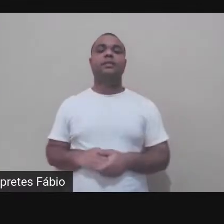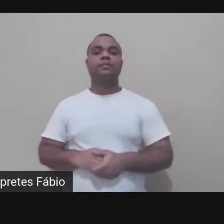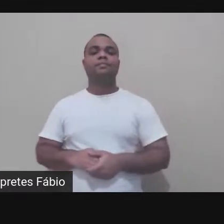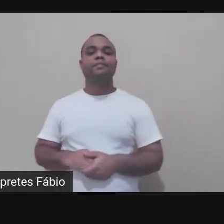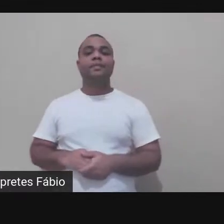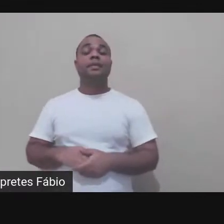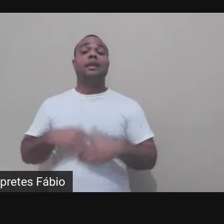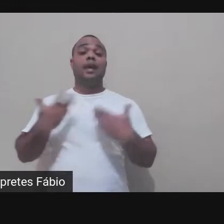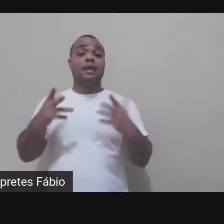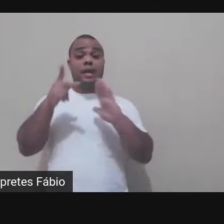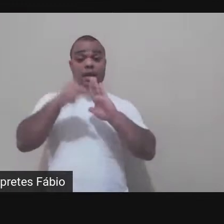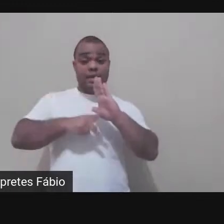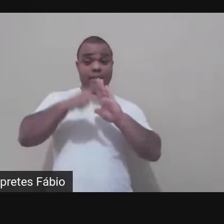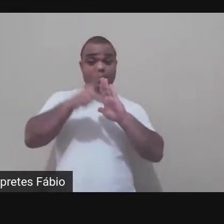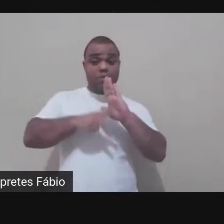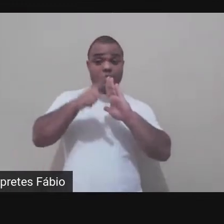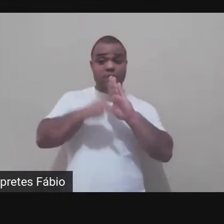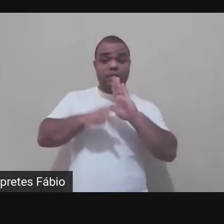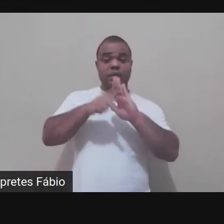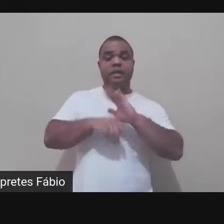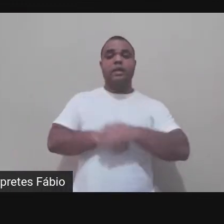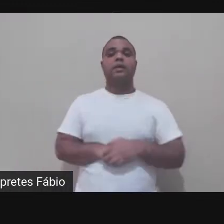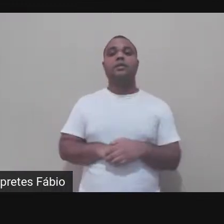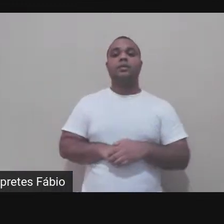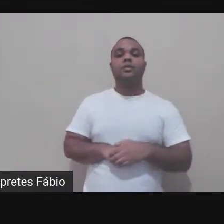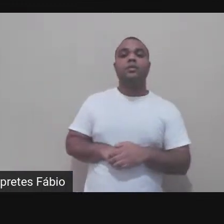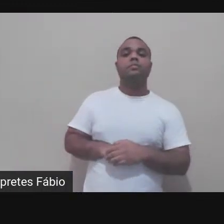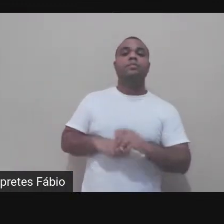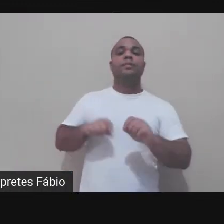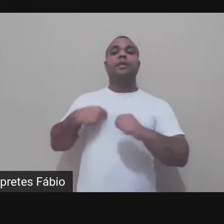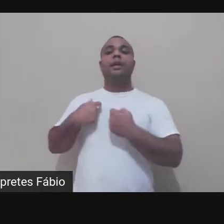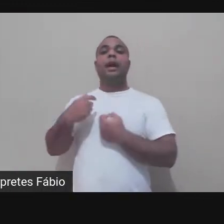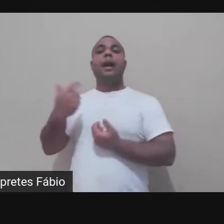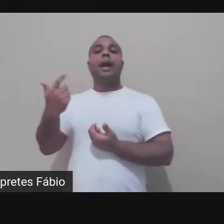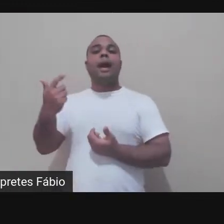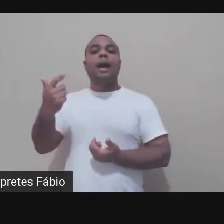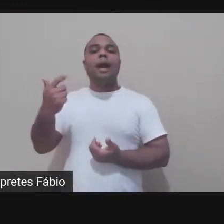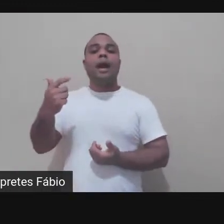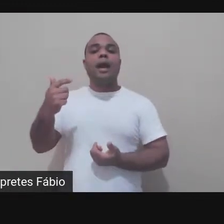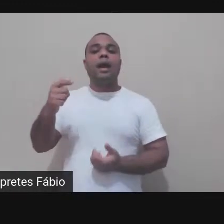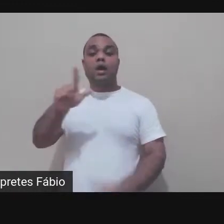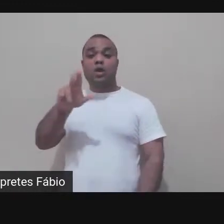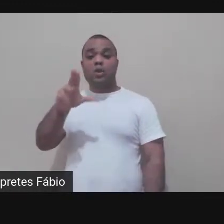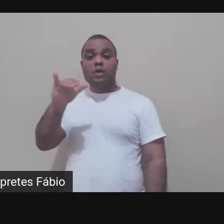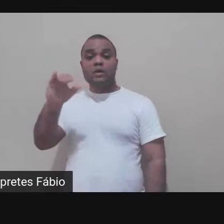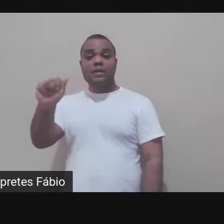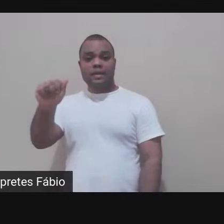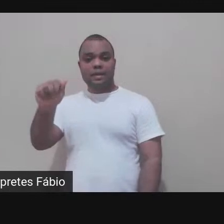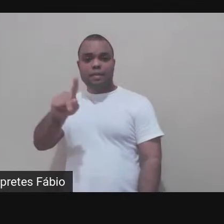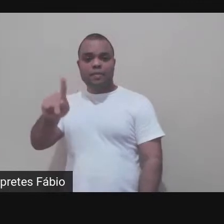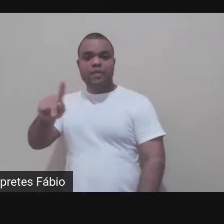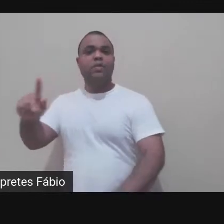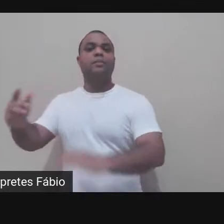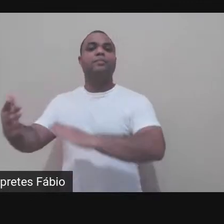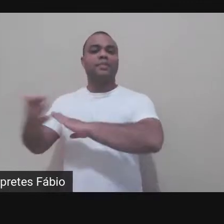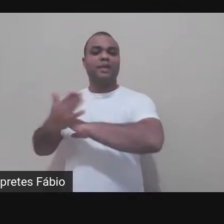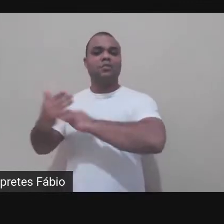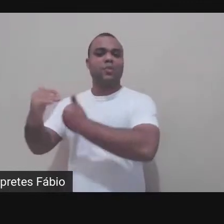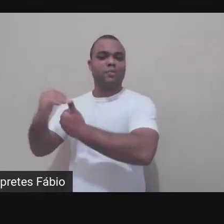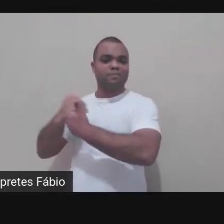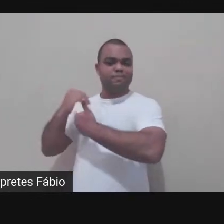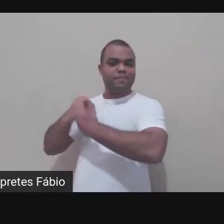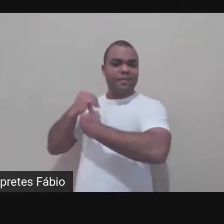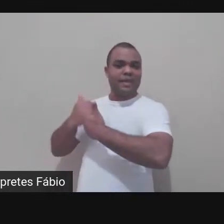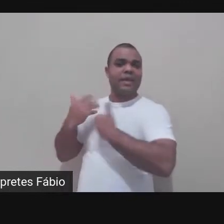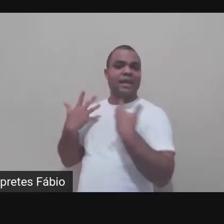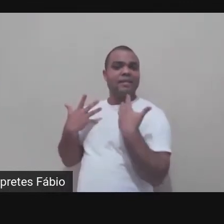projeto da monografia e foi também e assim uma coisa um lugar comum que é muito verdade no meu trajeto é que